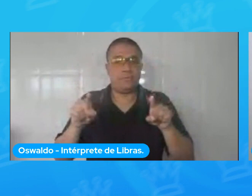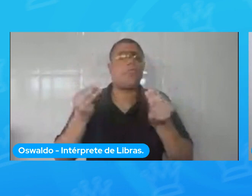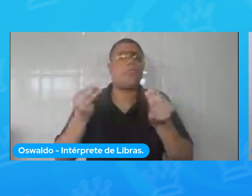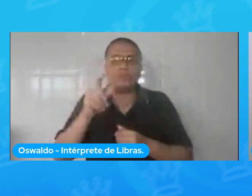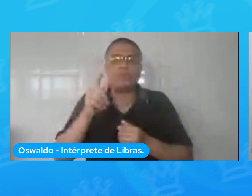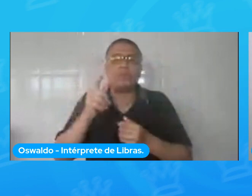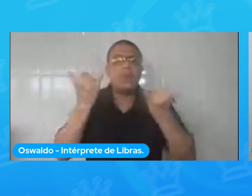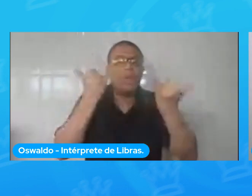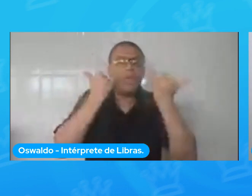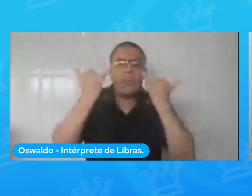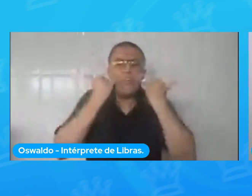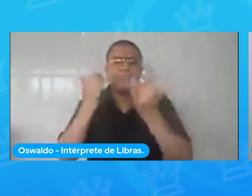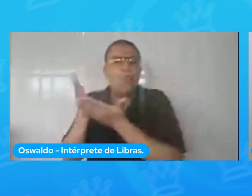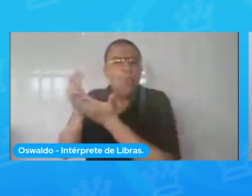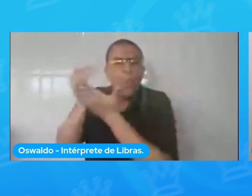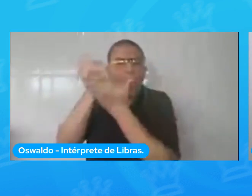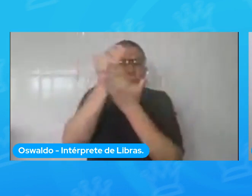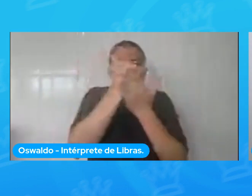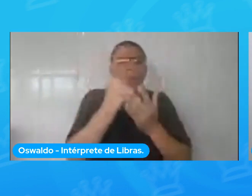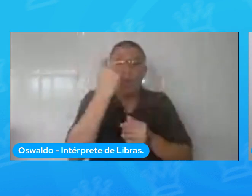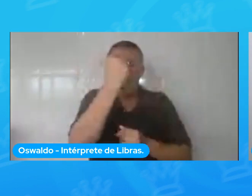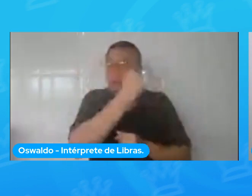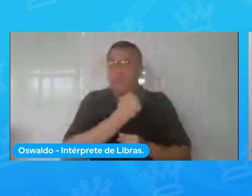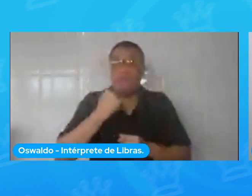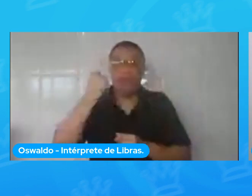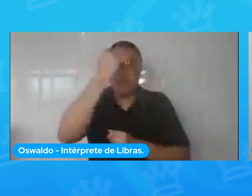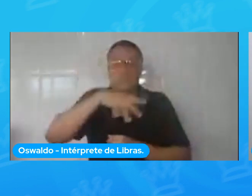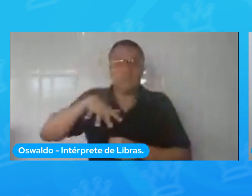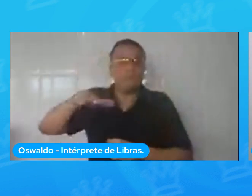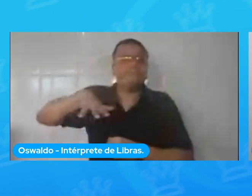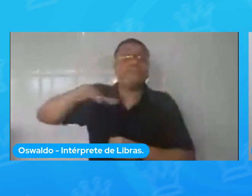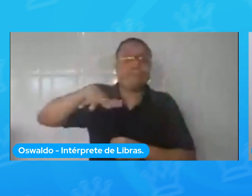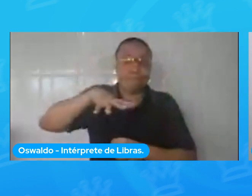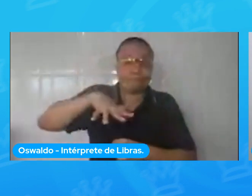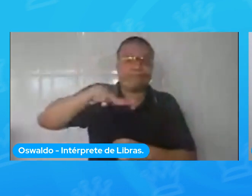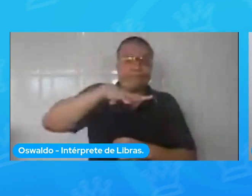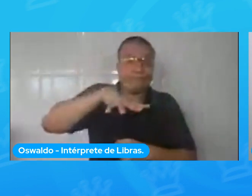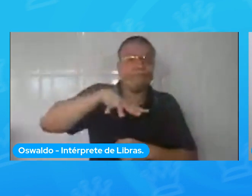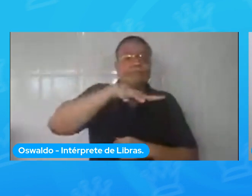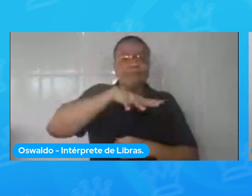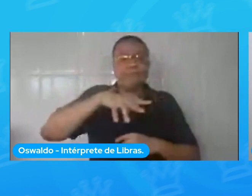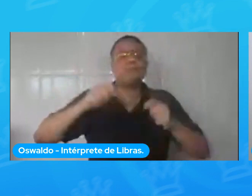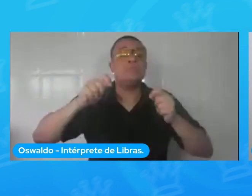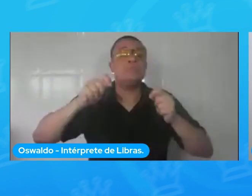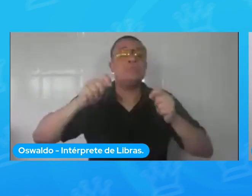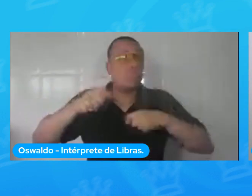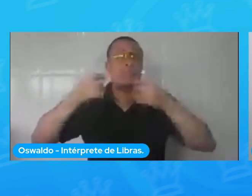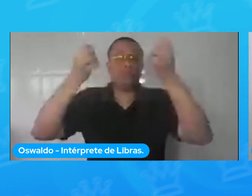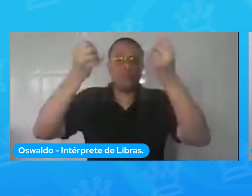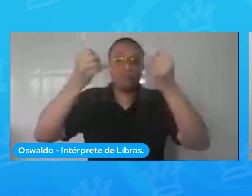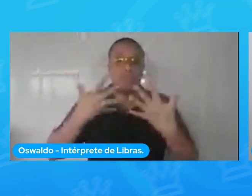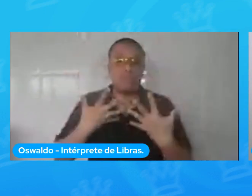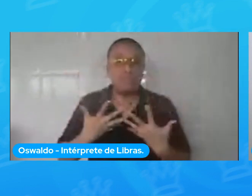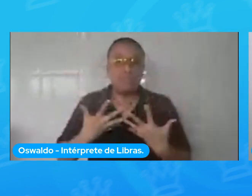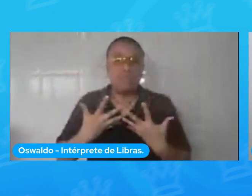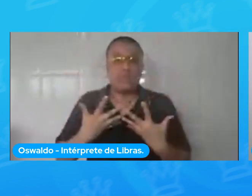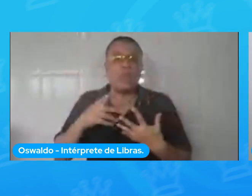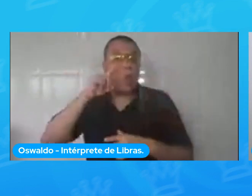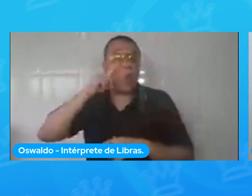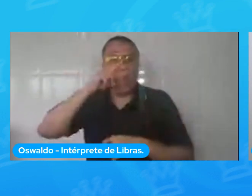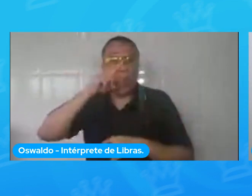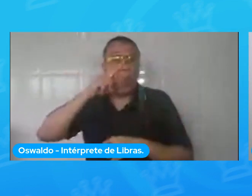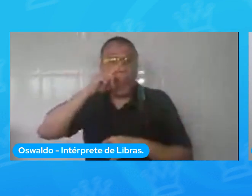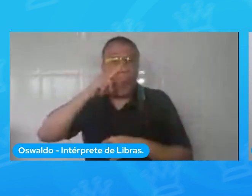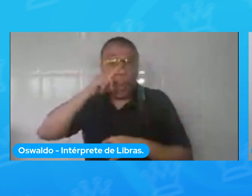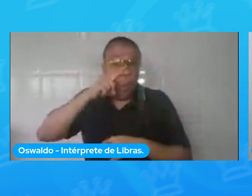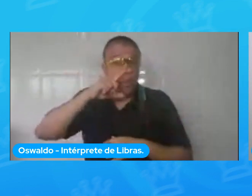demográficas, para que a gente possa ir falar um pouco do perigo que a IA, ou as vantagens que a IA pode